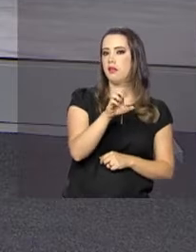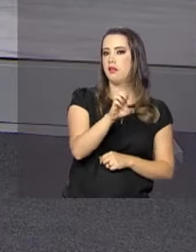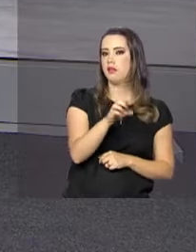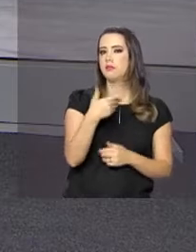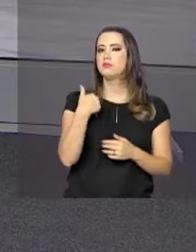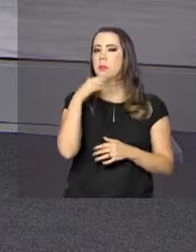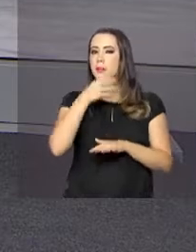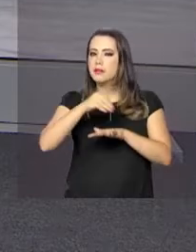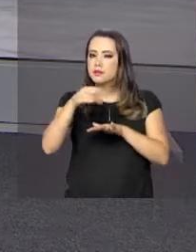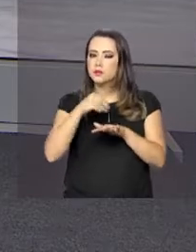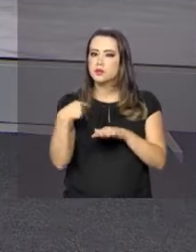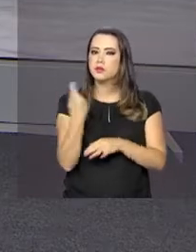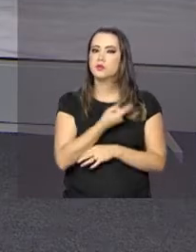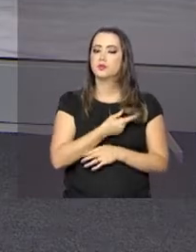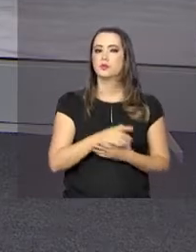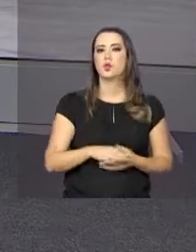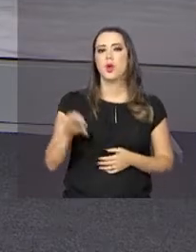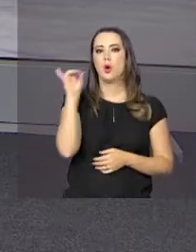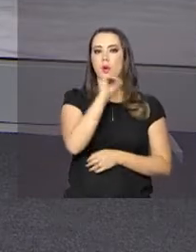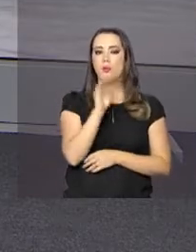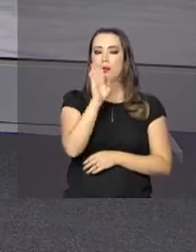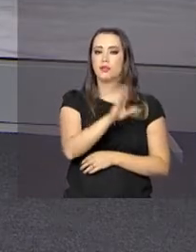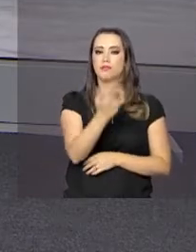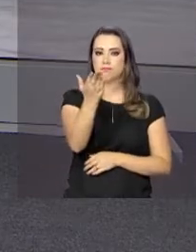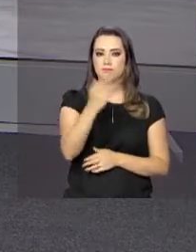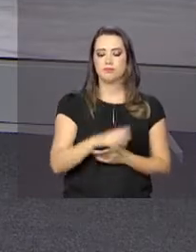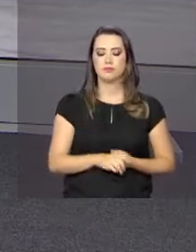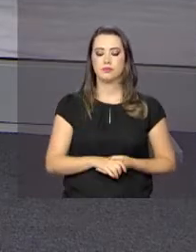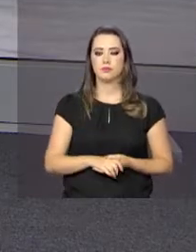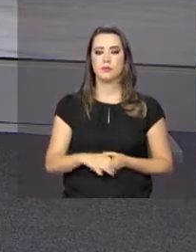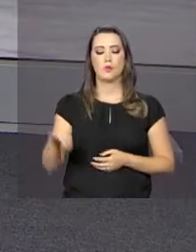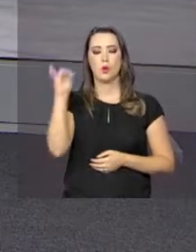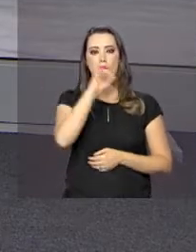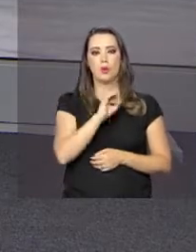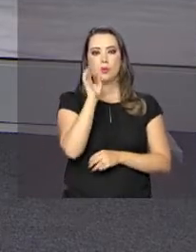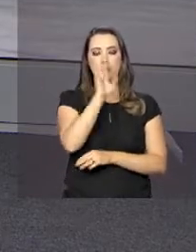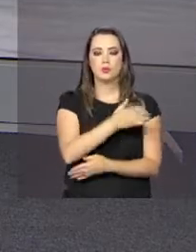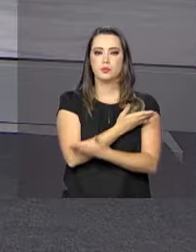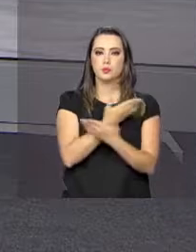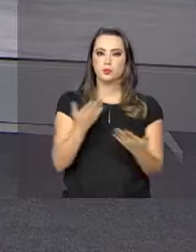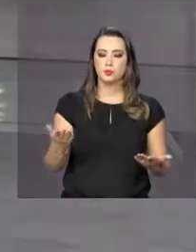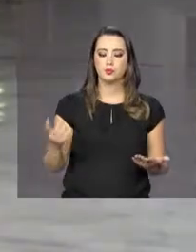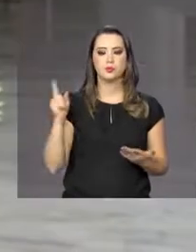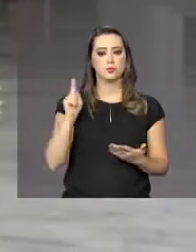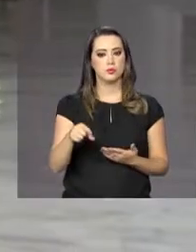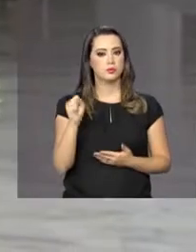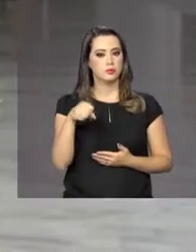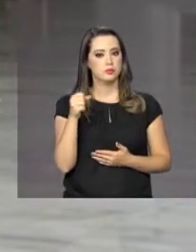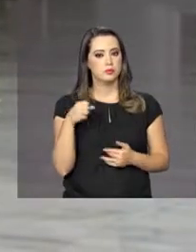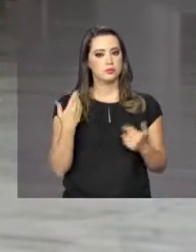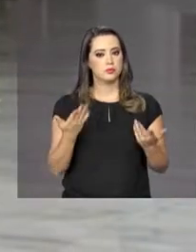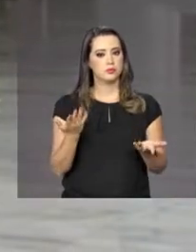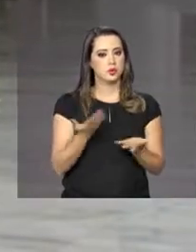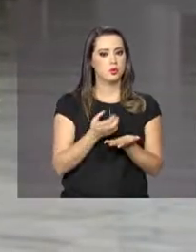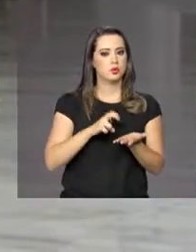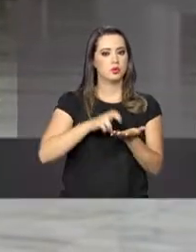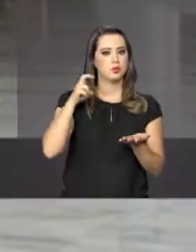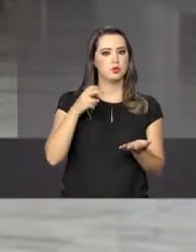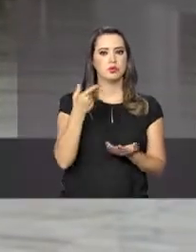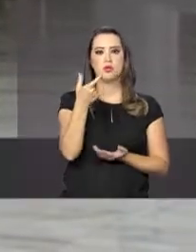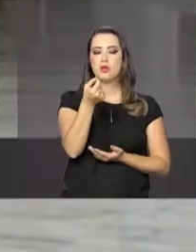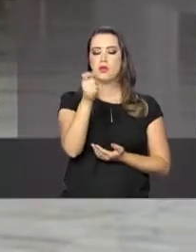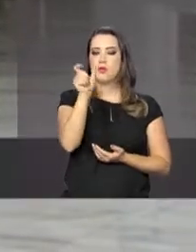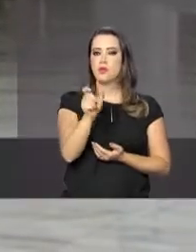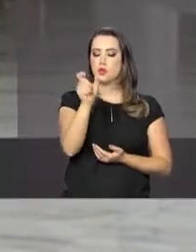mais informações para a gente. Oi, Dani. Boa tarde para você. Oi, Roberto. Boa tarde para você. Boa tarde a todos. É isso mesmo. Na manhã de hoje, 20